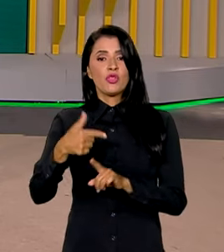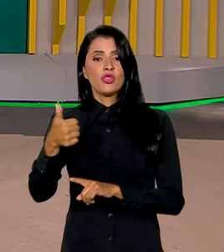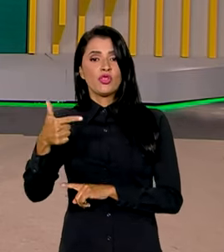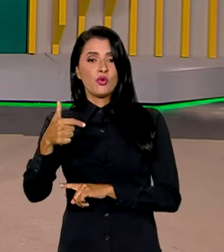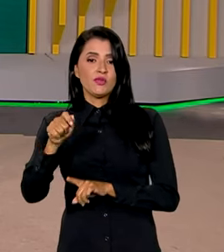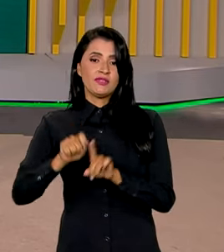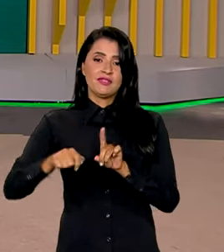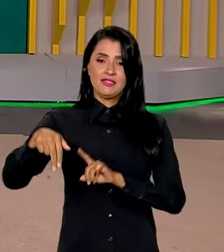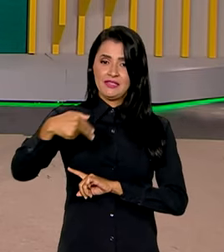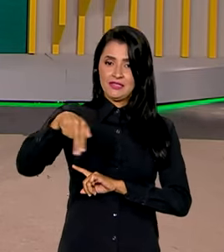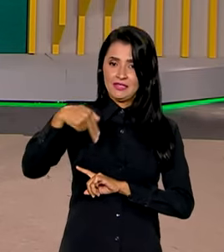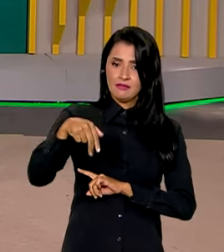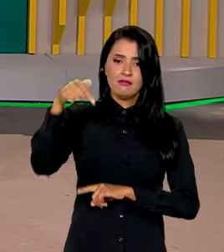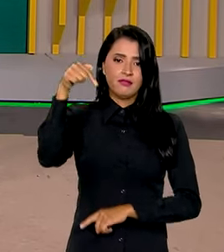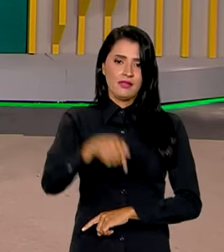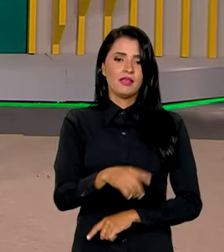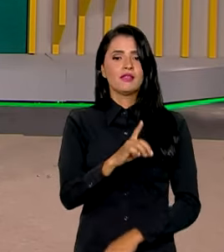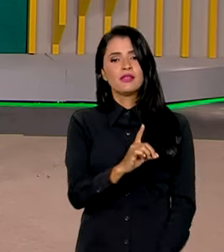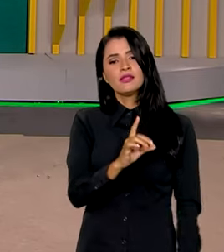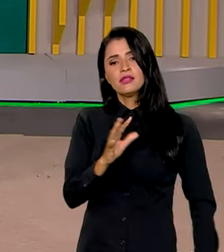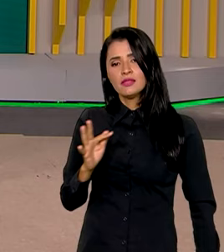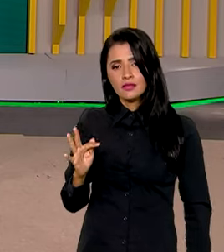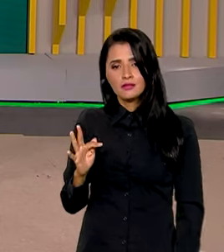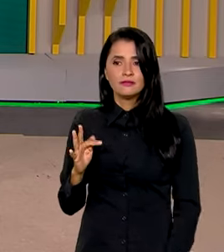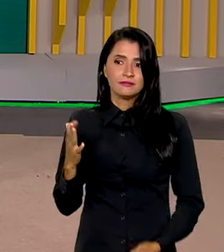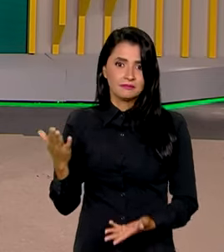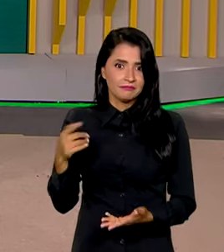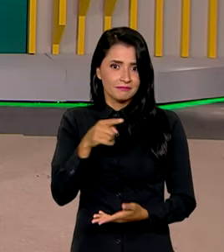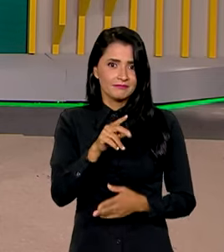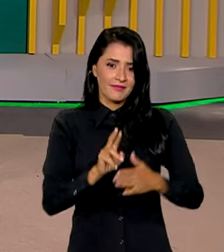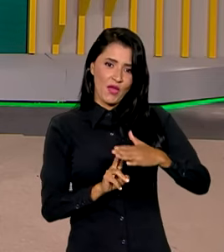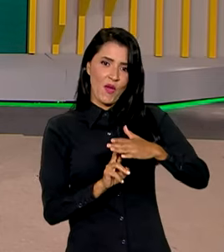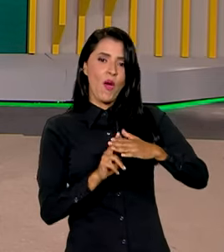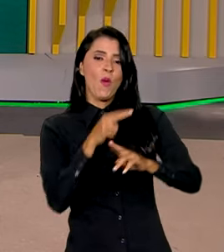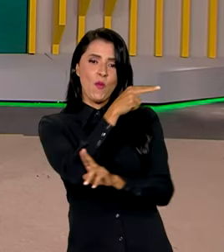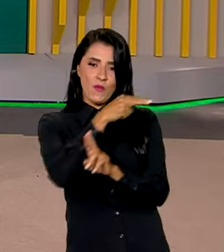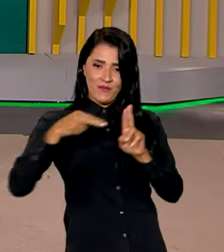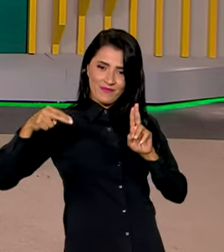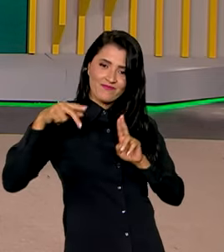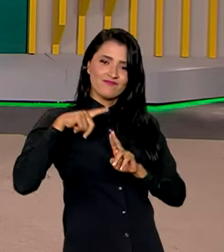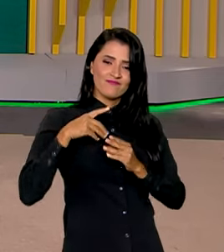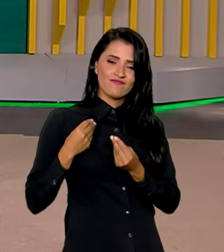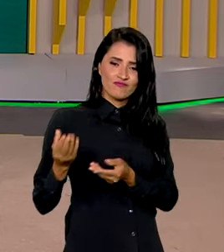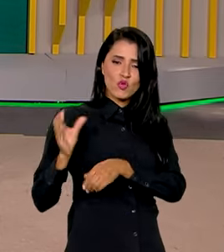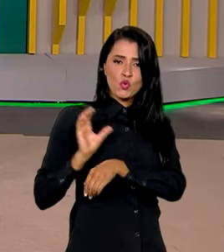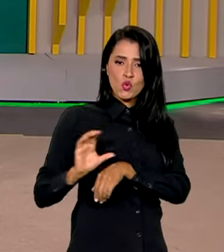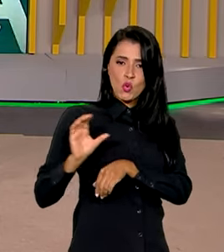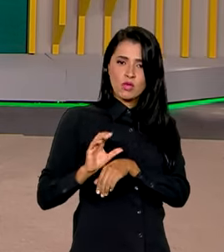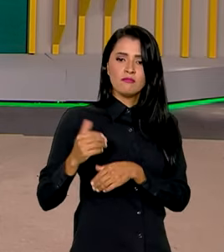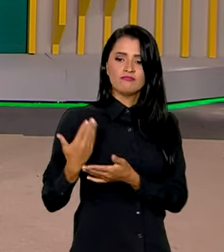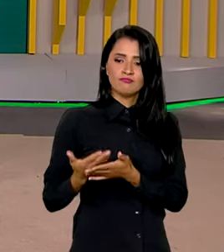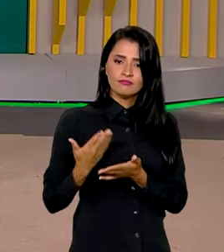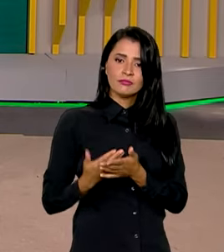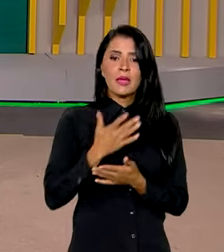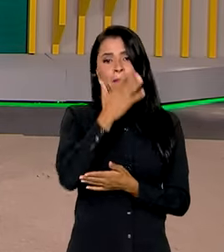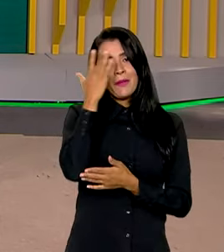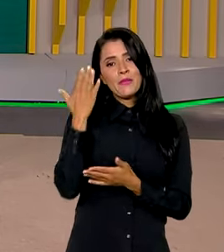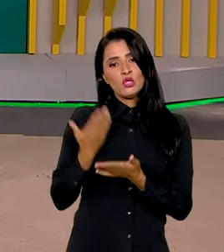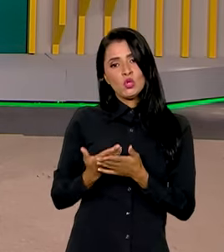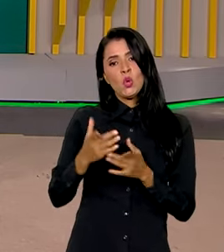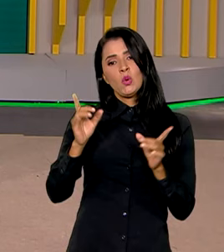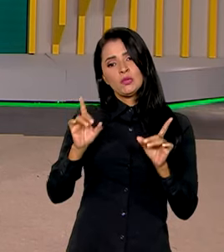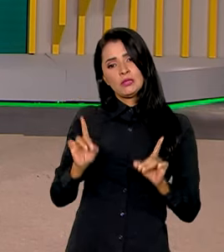novembro. E aqui no Distrito Federal, Carol, a Universidade de Brasília oferece um cursinho preparatório para estudantes com